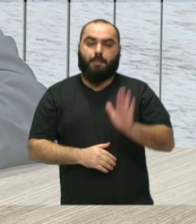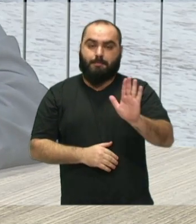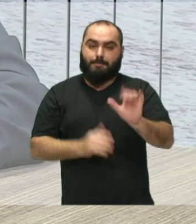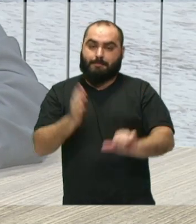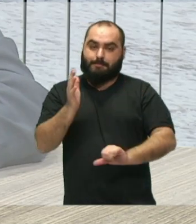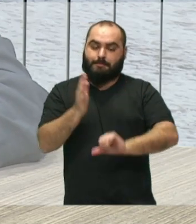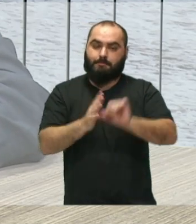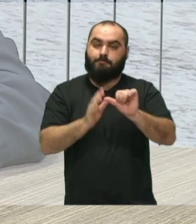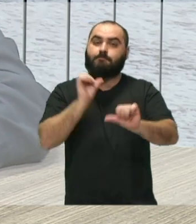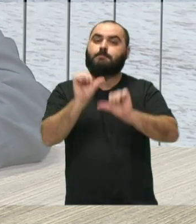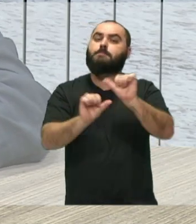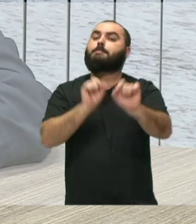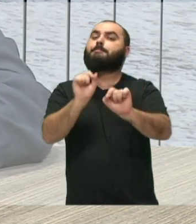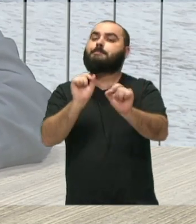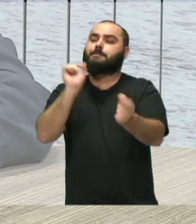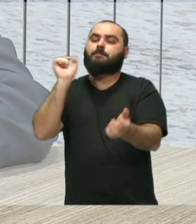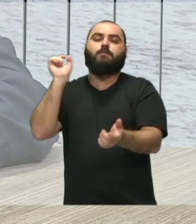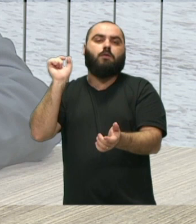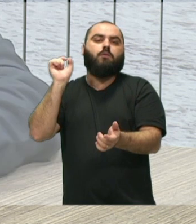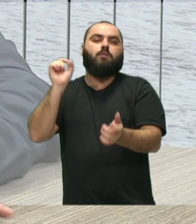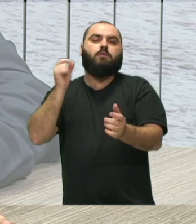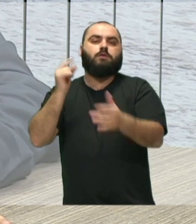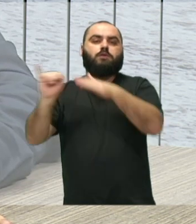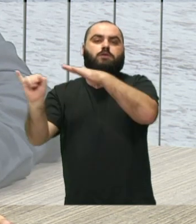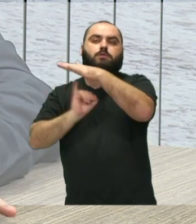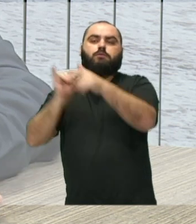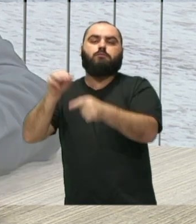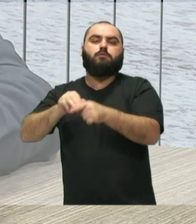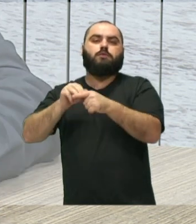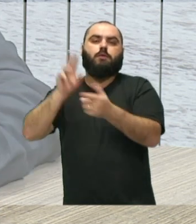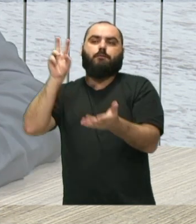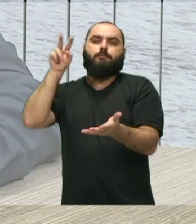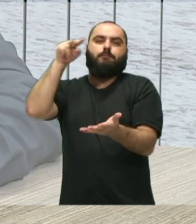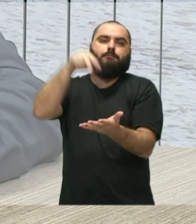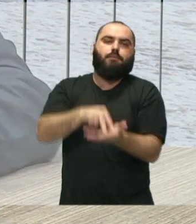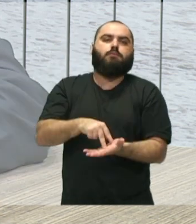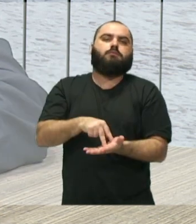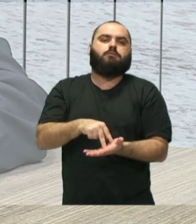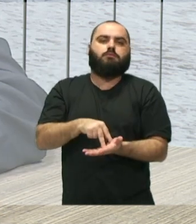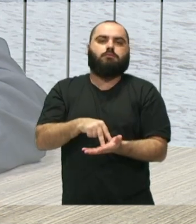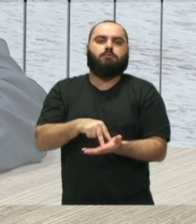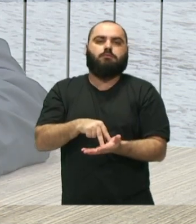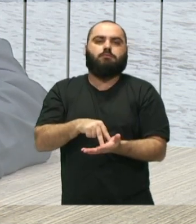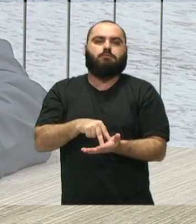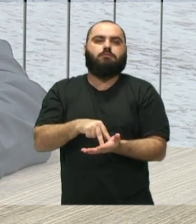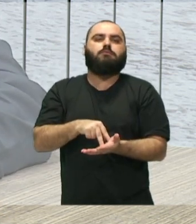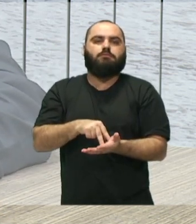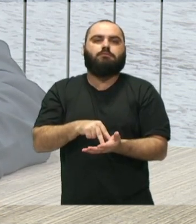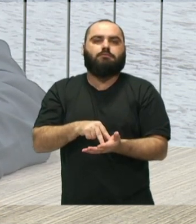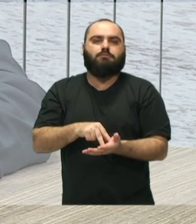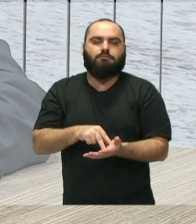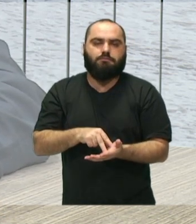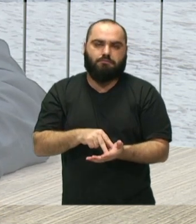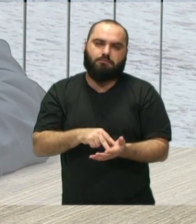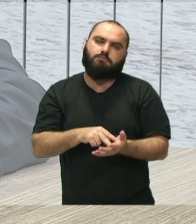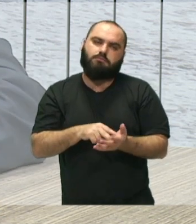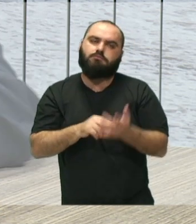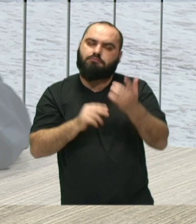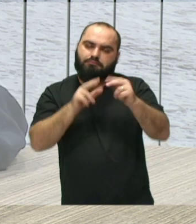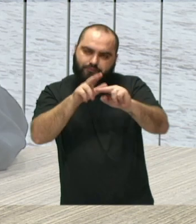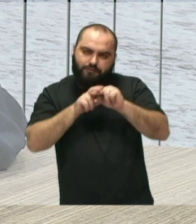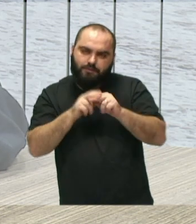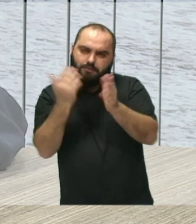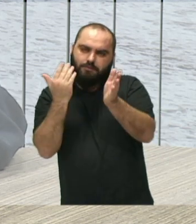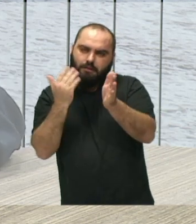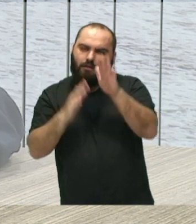que se consolidou, né? O conservatório já foi criado por meio de uma lei e a gente sempre enxerga algumas políticas públicas que